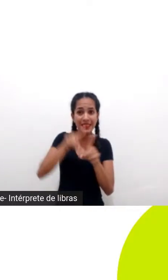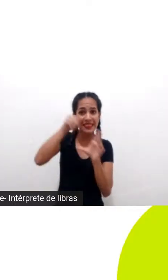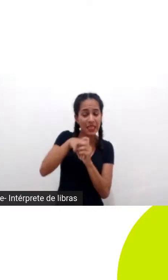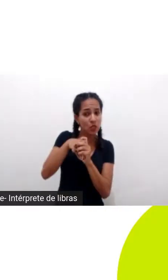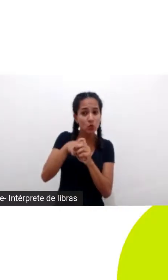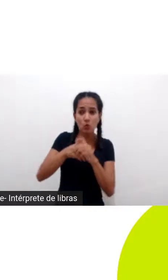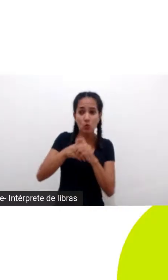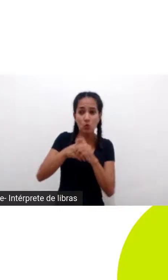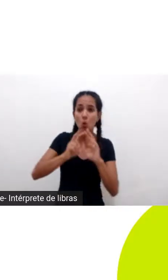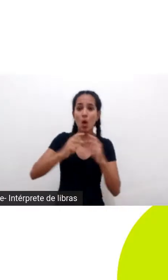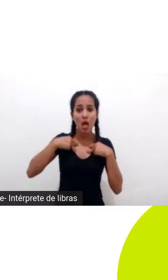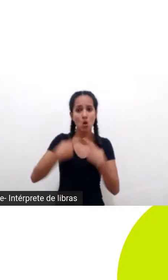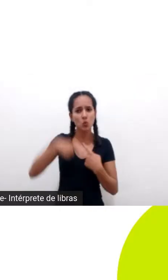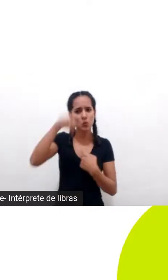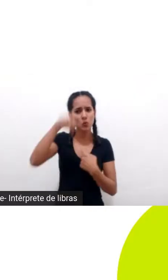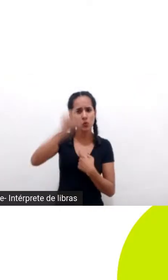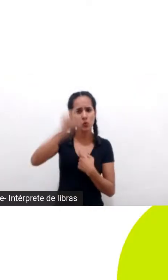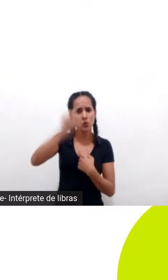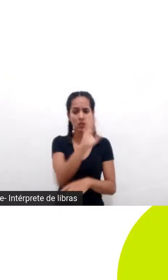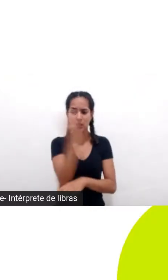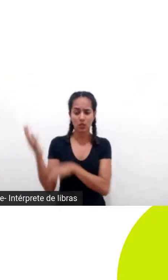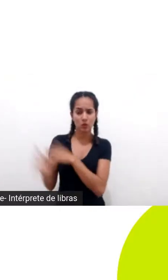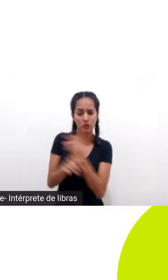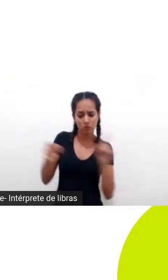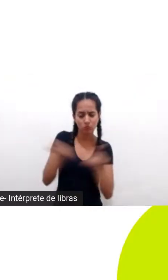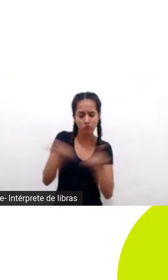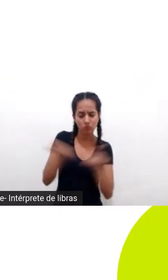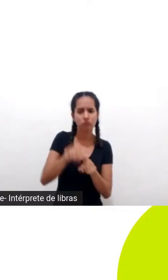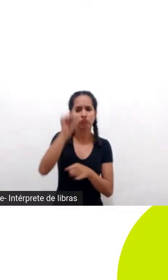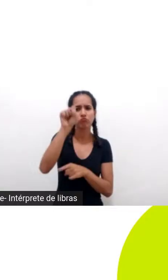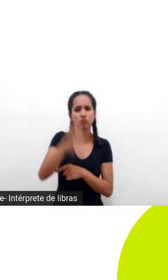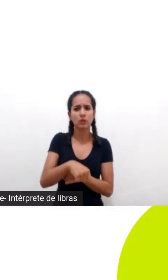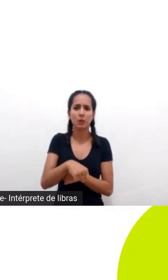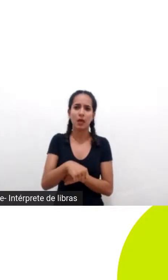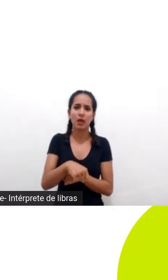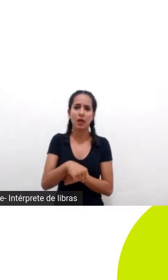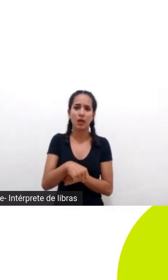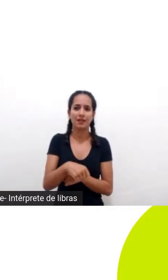fato se confirma a gente tem responsabilidades diante do restante da natureza